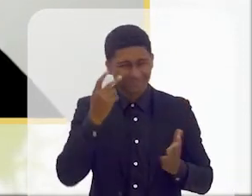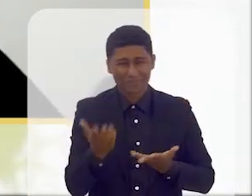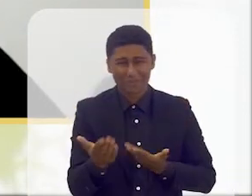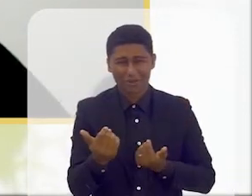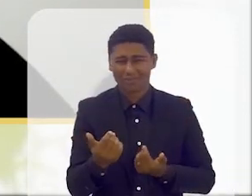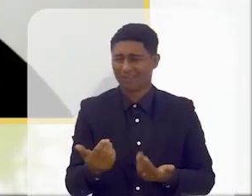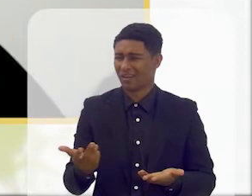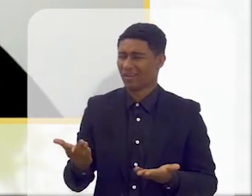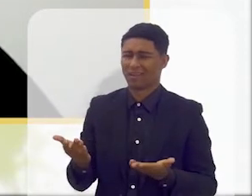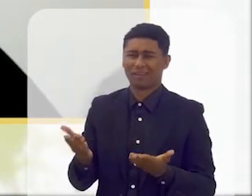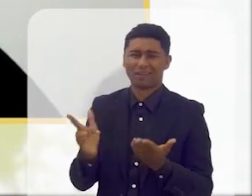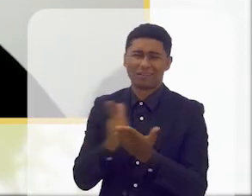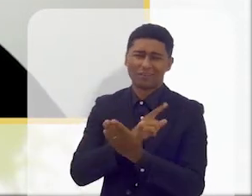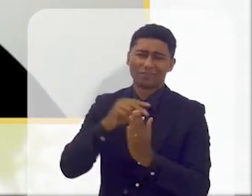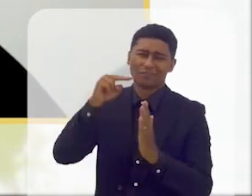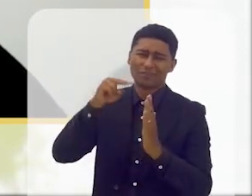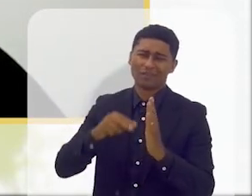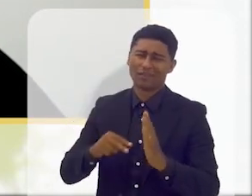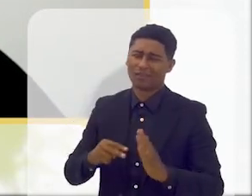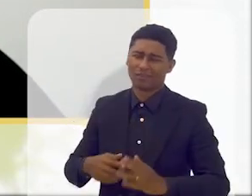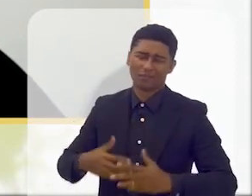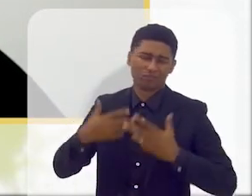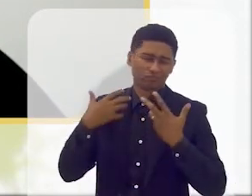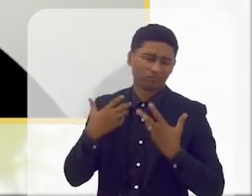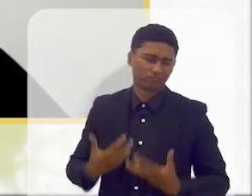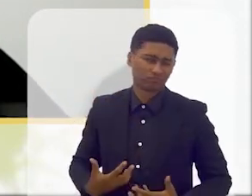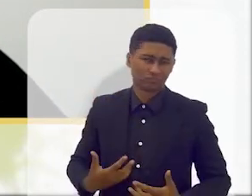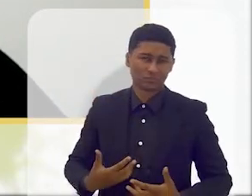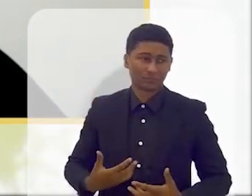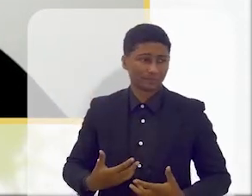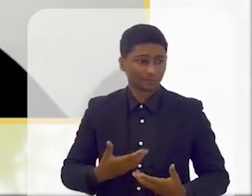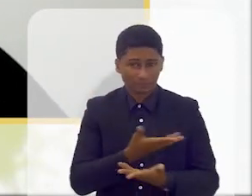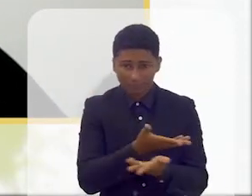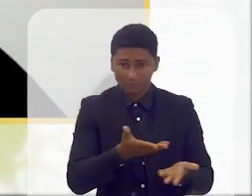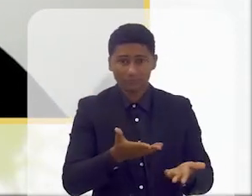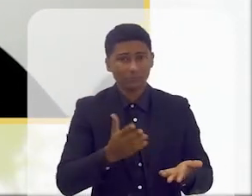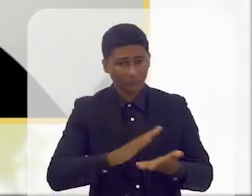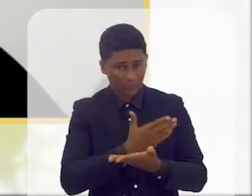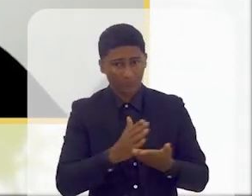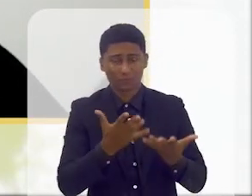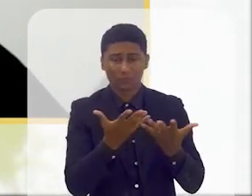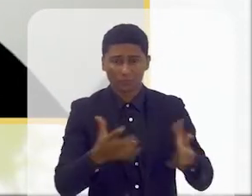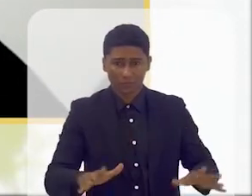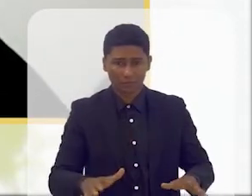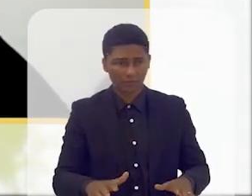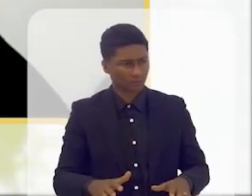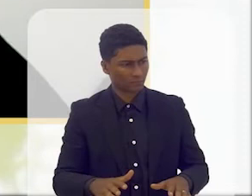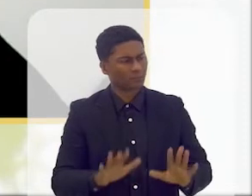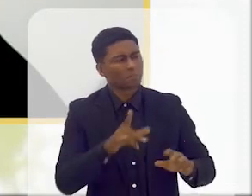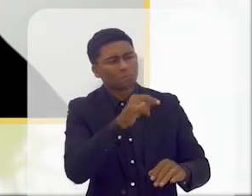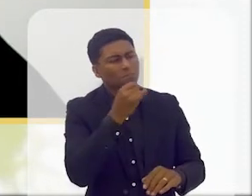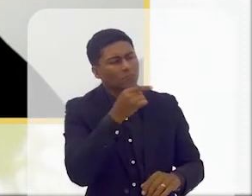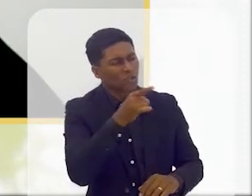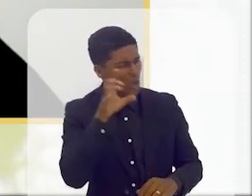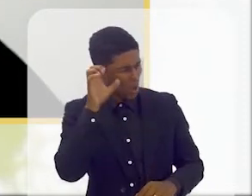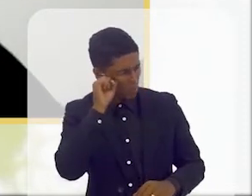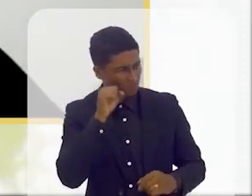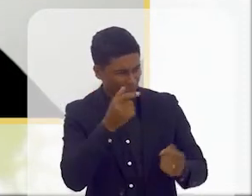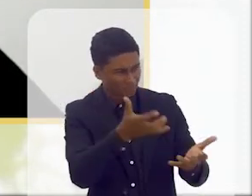cansaço perceber que muitos não querem ler um livro então nós dizemos não queres ler até e queres ouvir